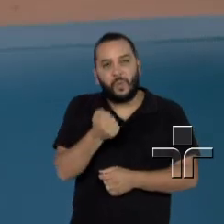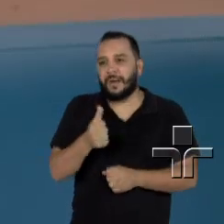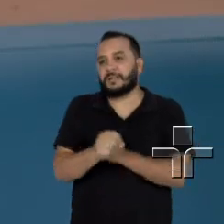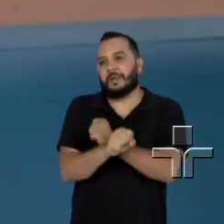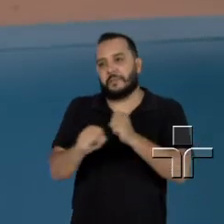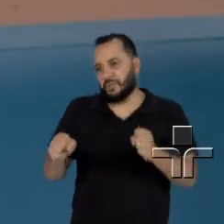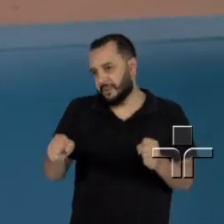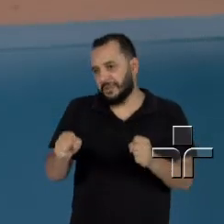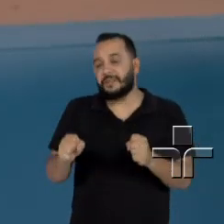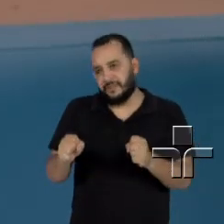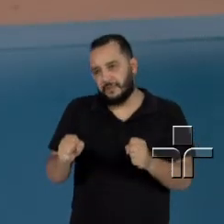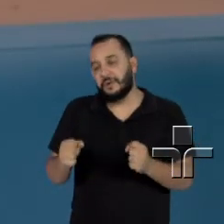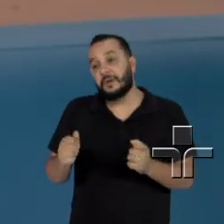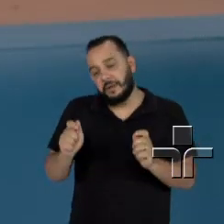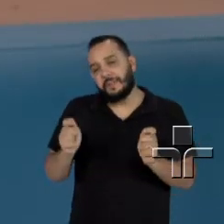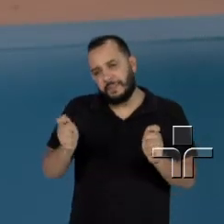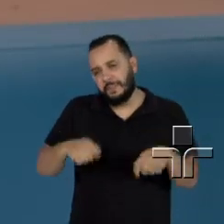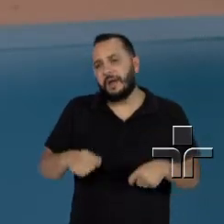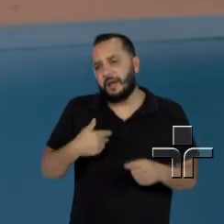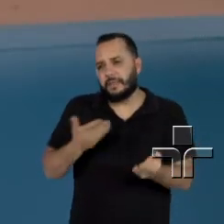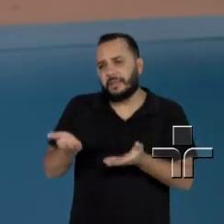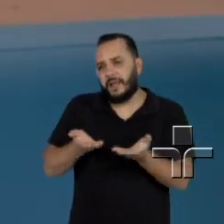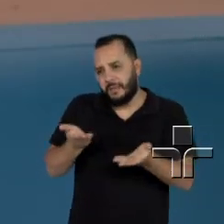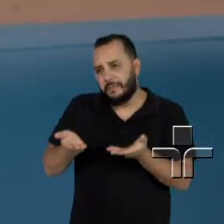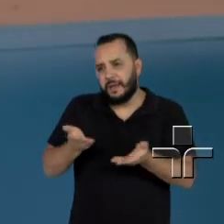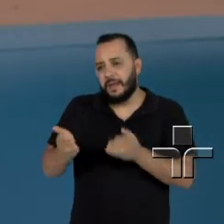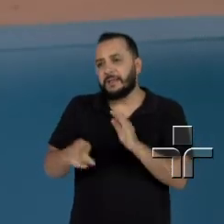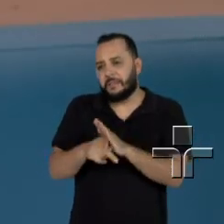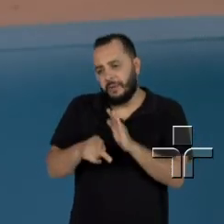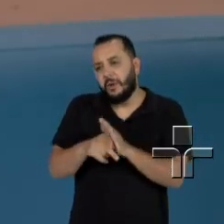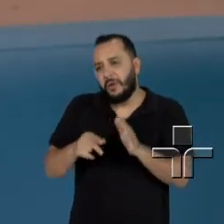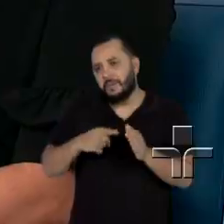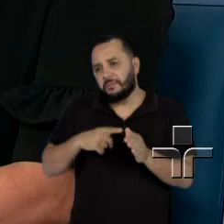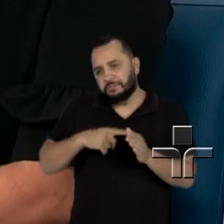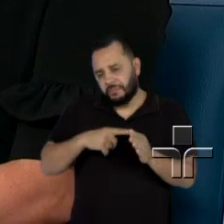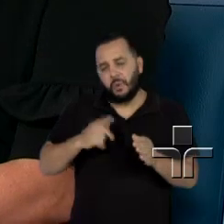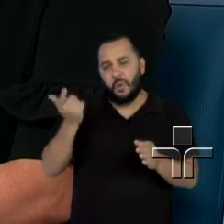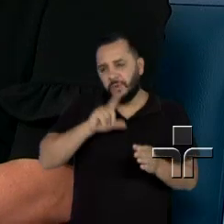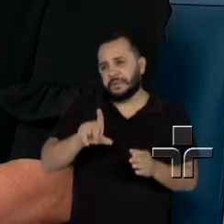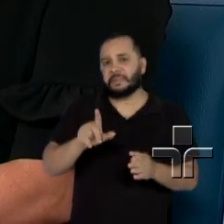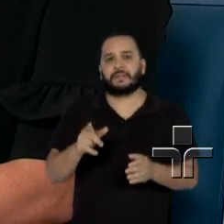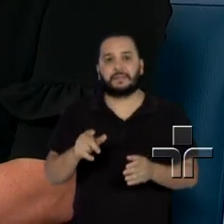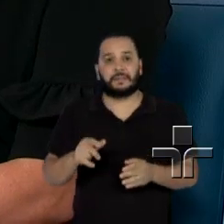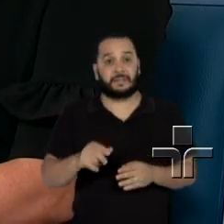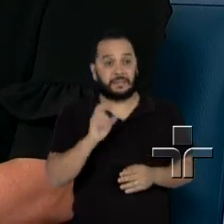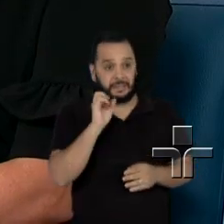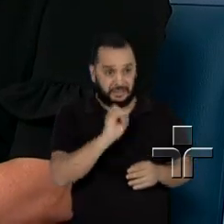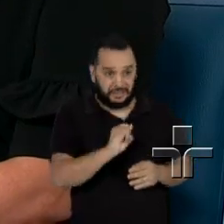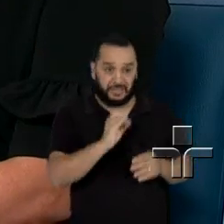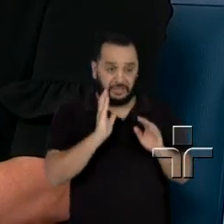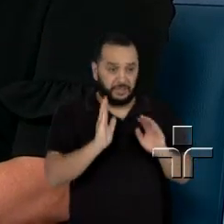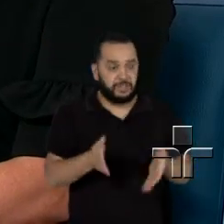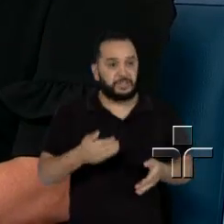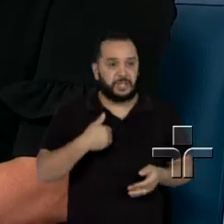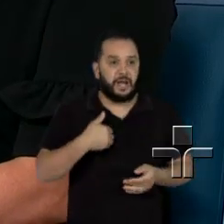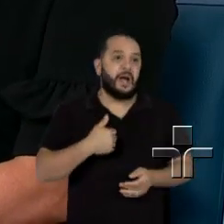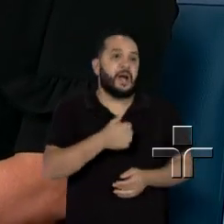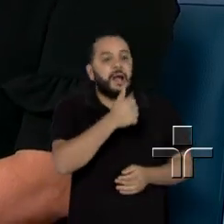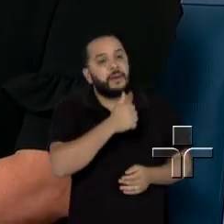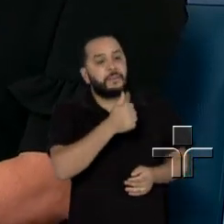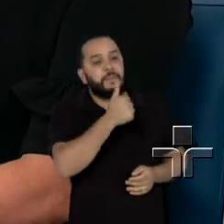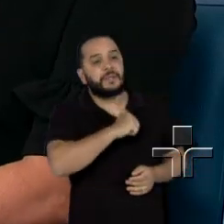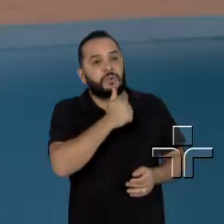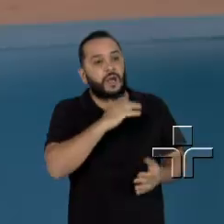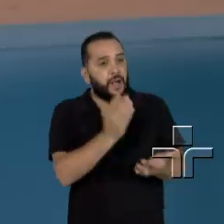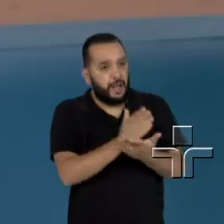sem fazer um tratamento de medicina reprodutiva. Se ela já tiver passado pela menopausa, é impossível